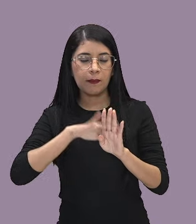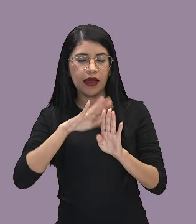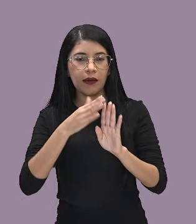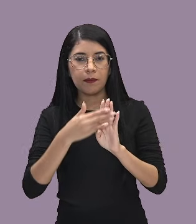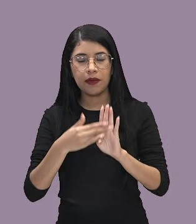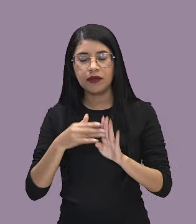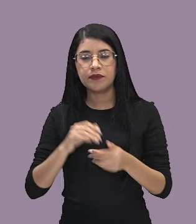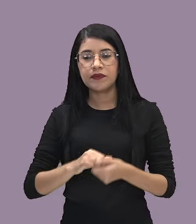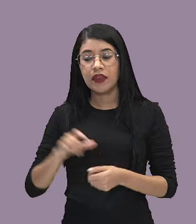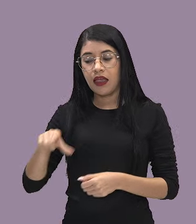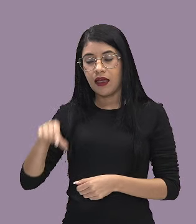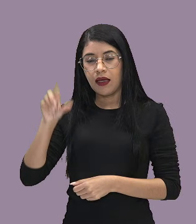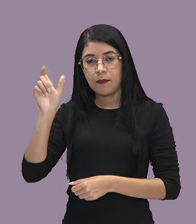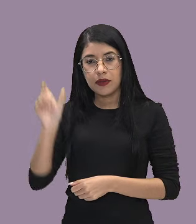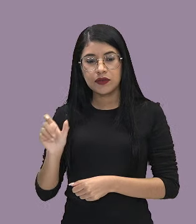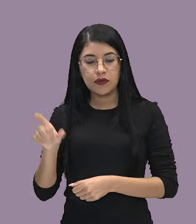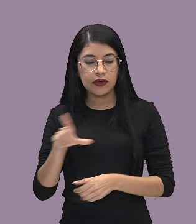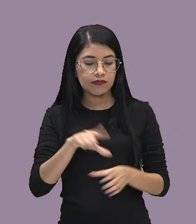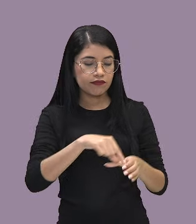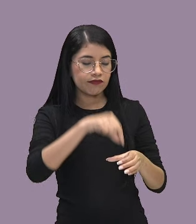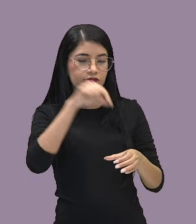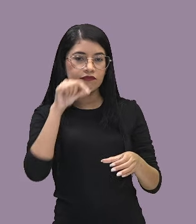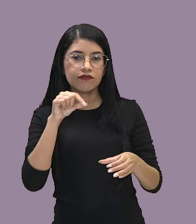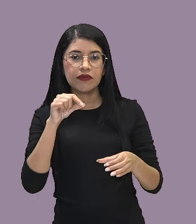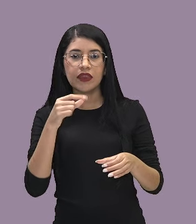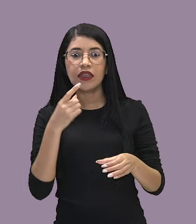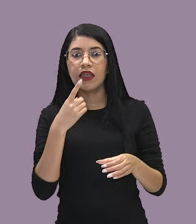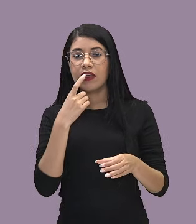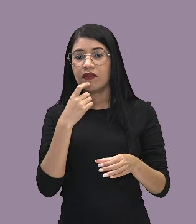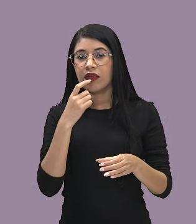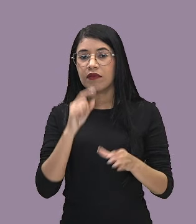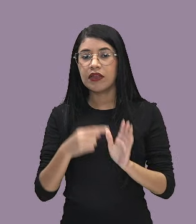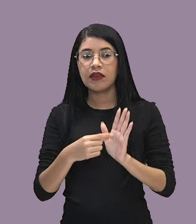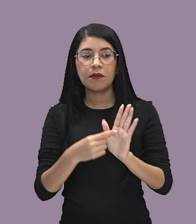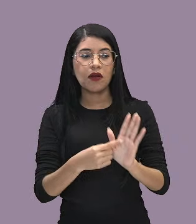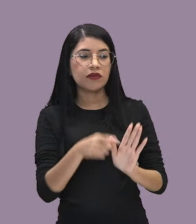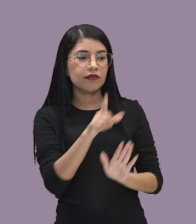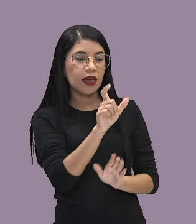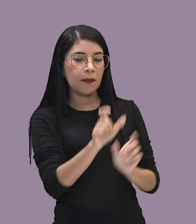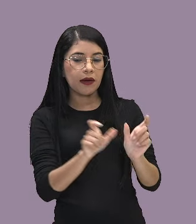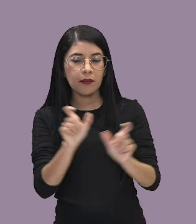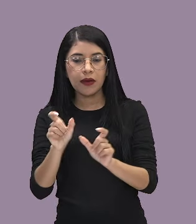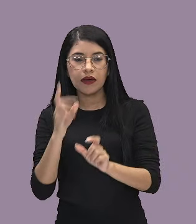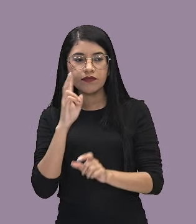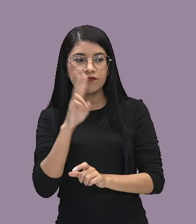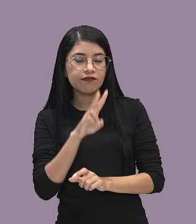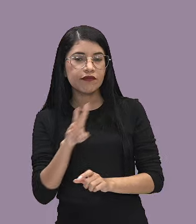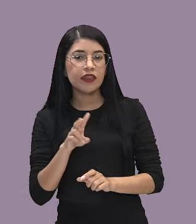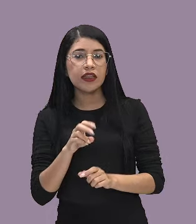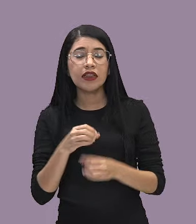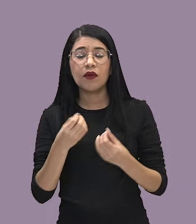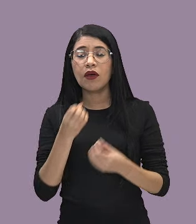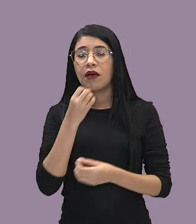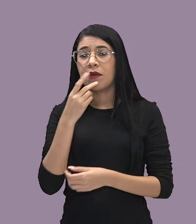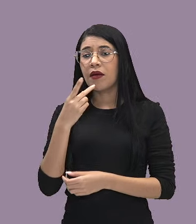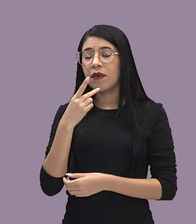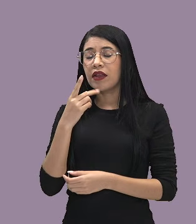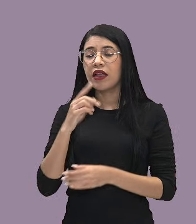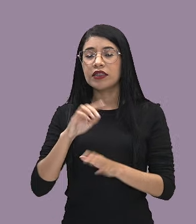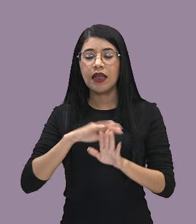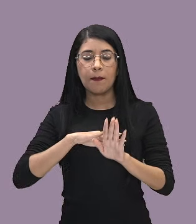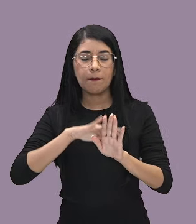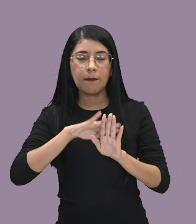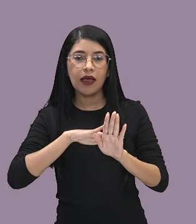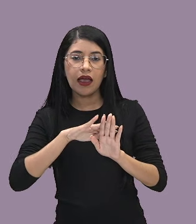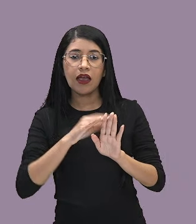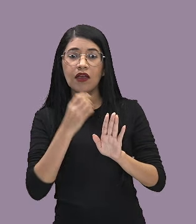Uma pessoa retira, ao acaso, uma carta da urna e mostra para uma plateia. Qual a probabilidade de a face que a pessoa vê